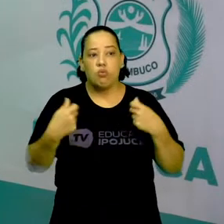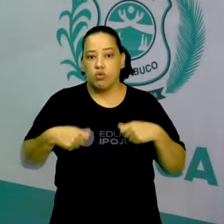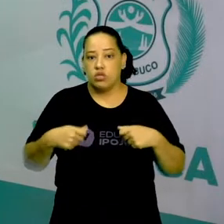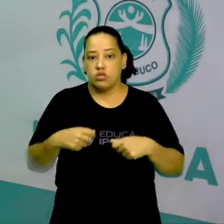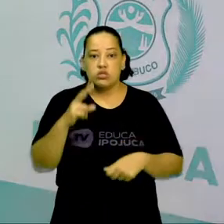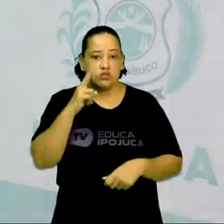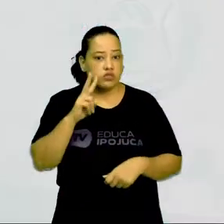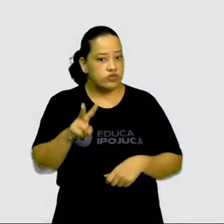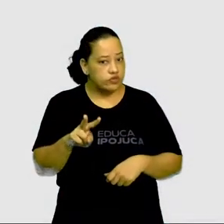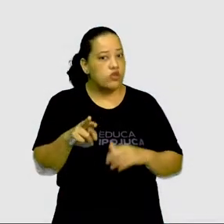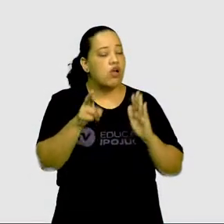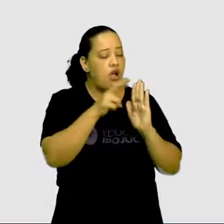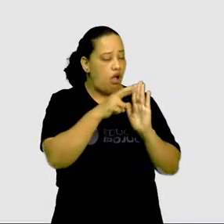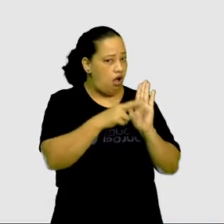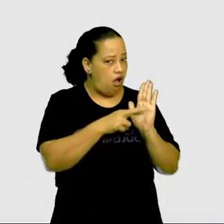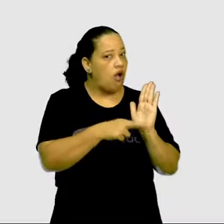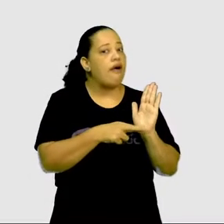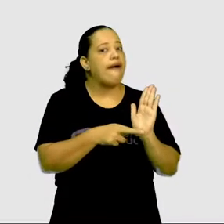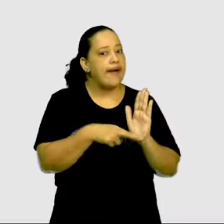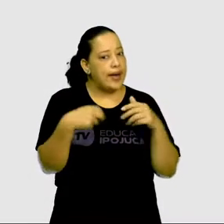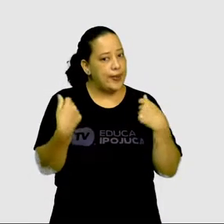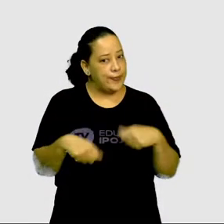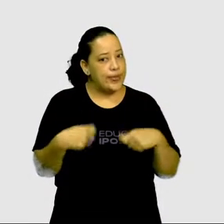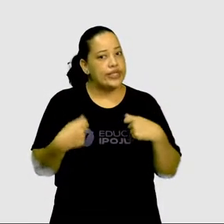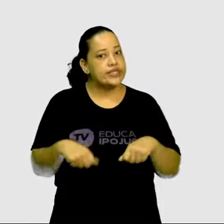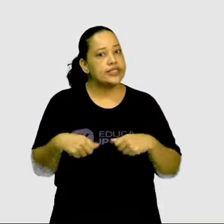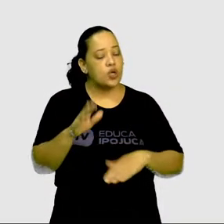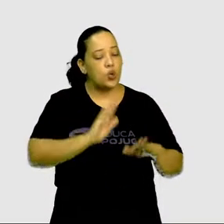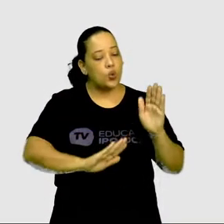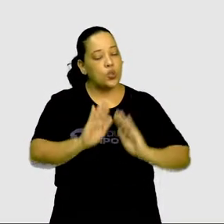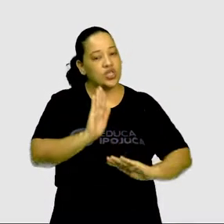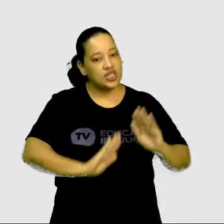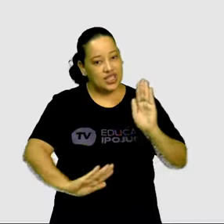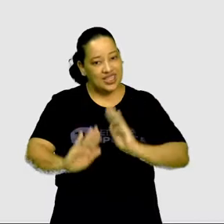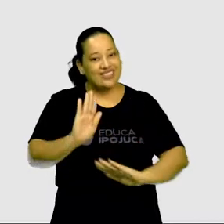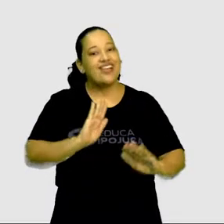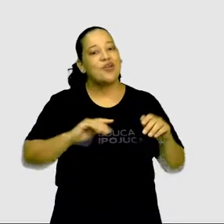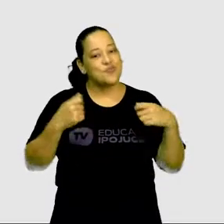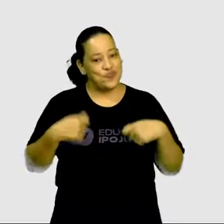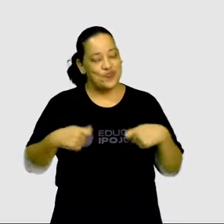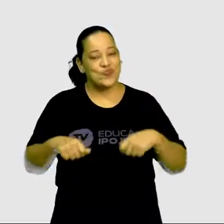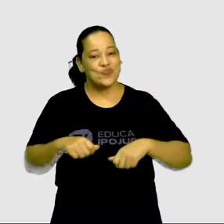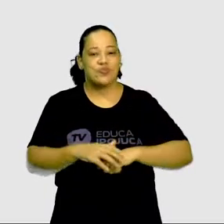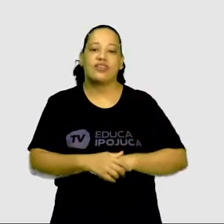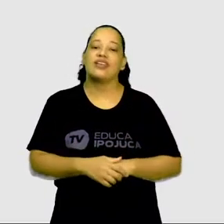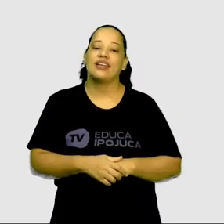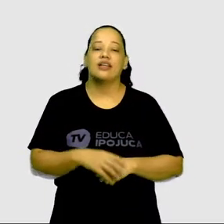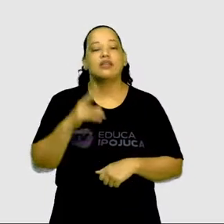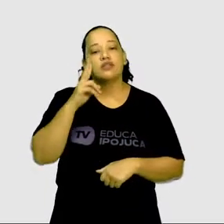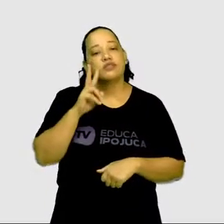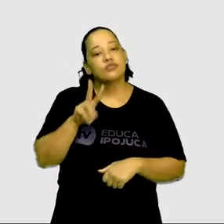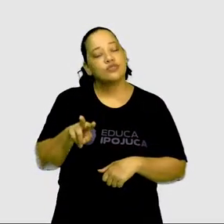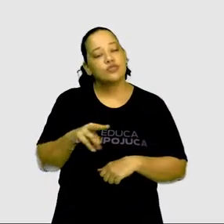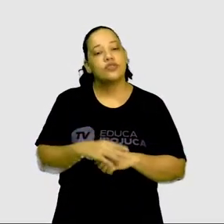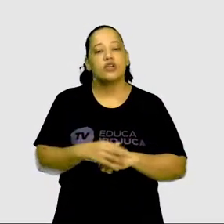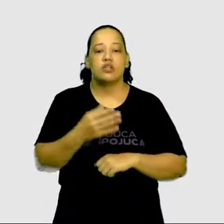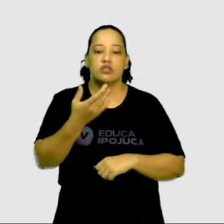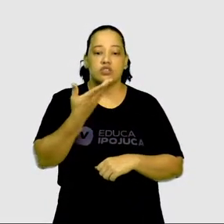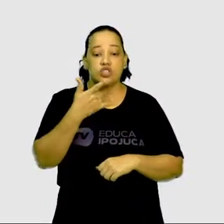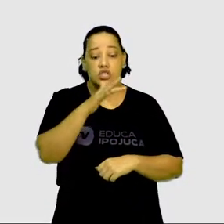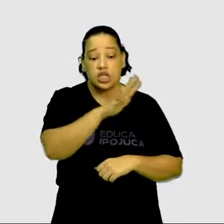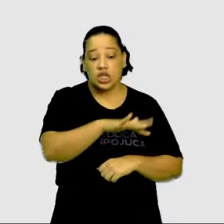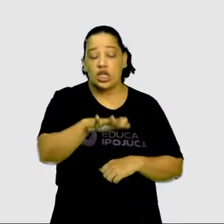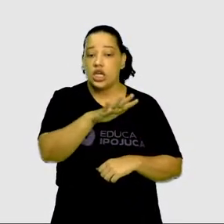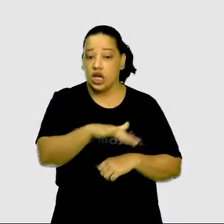algumas regrinhas que devemos, ou alguns cuidados que devemos tomar. Então temos aí as crianças que